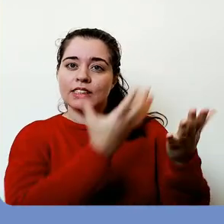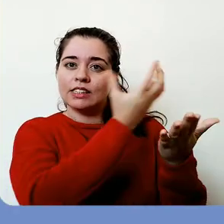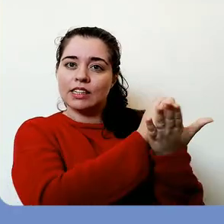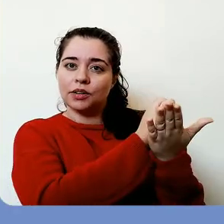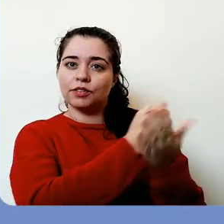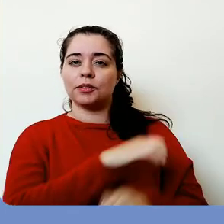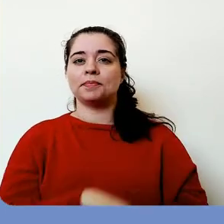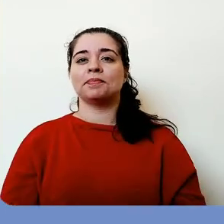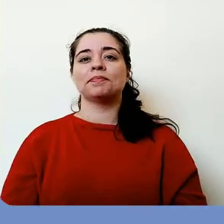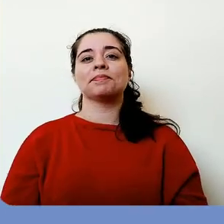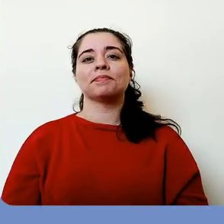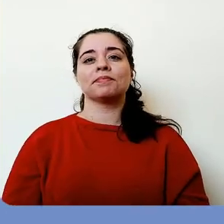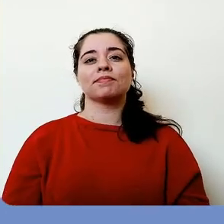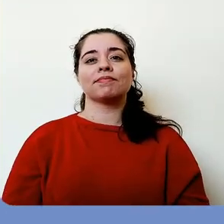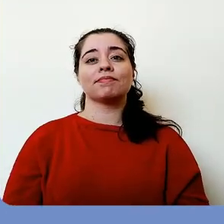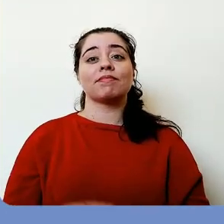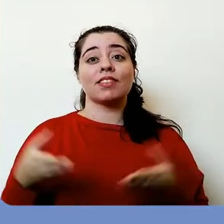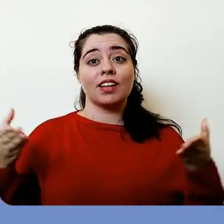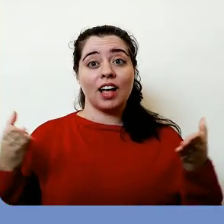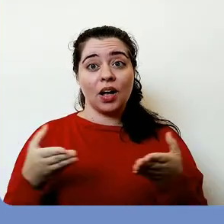E clique em salvar.